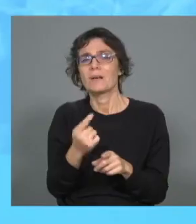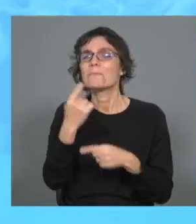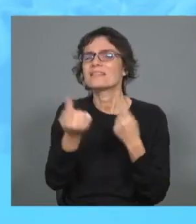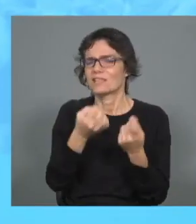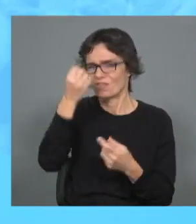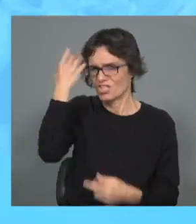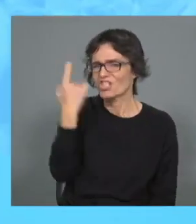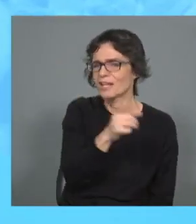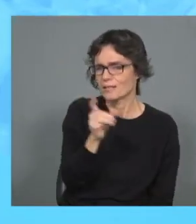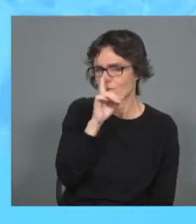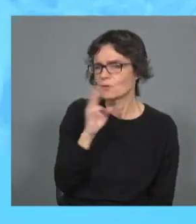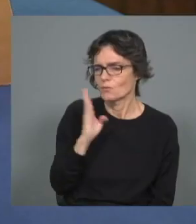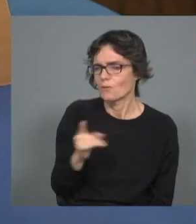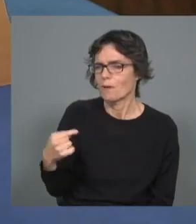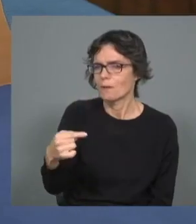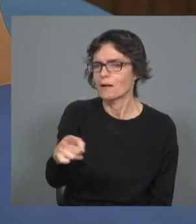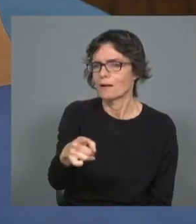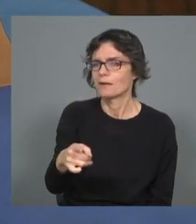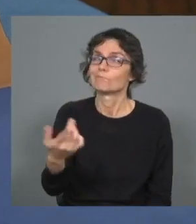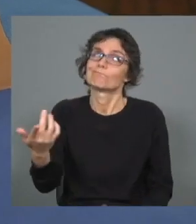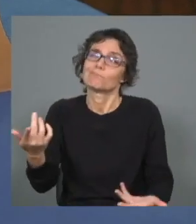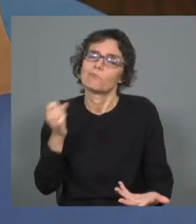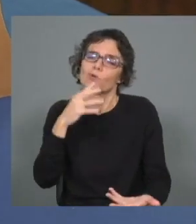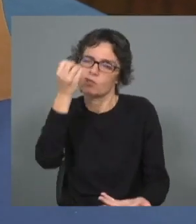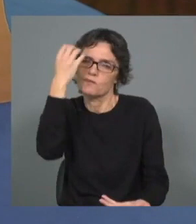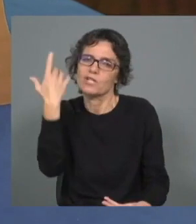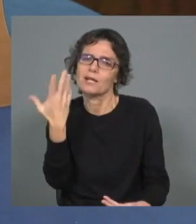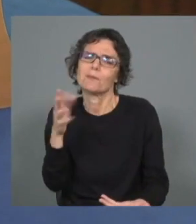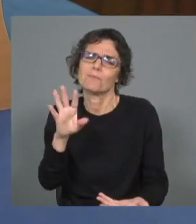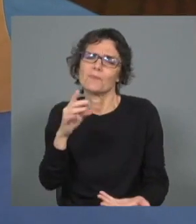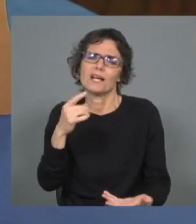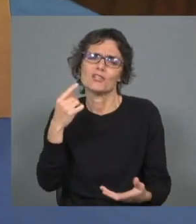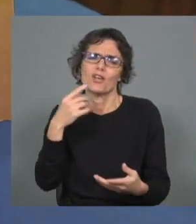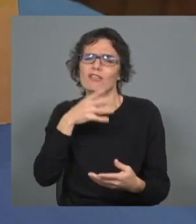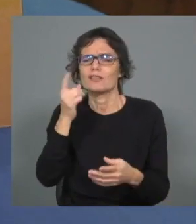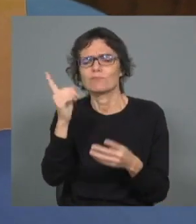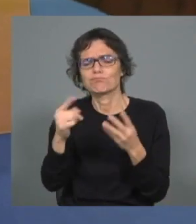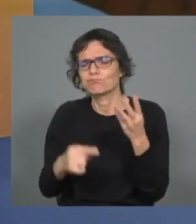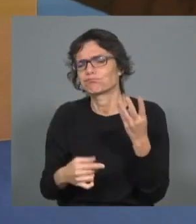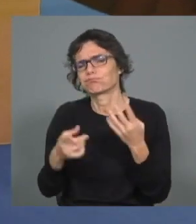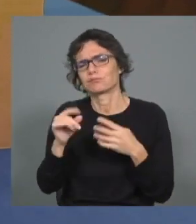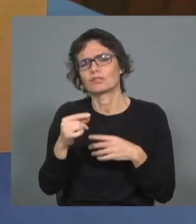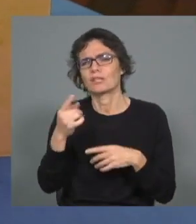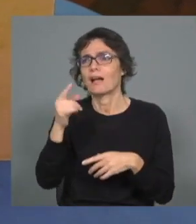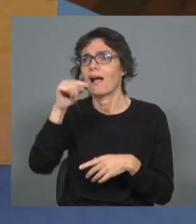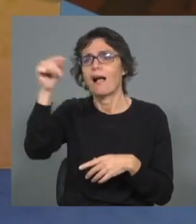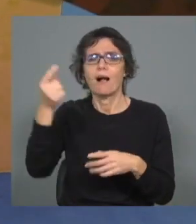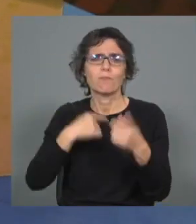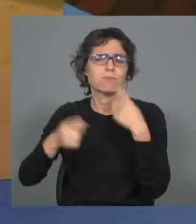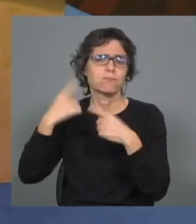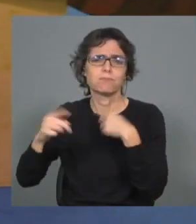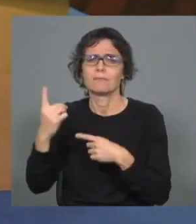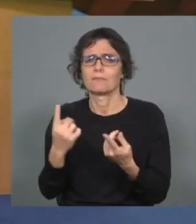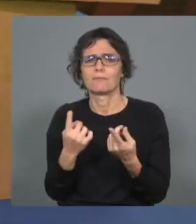esquecidas também? Se calhar, por vezes são, mas tem havido tantas vozes a reclamar e a dizer o que é que